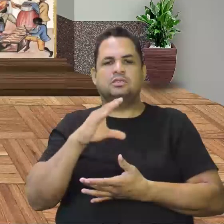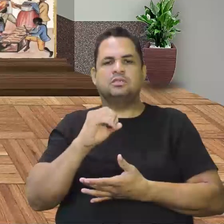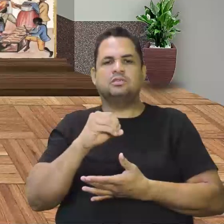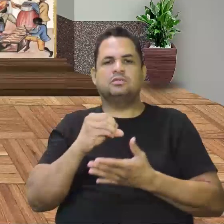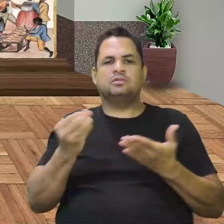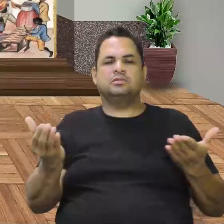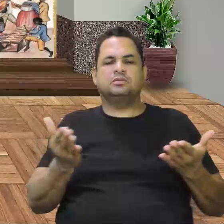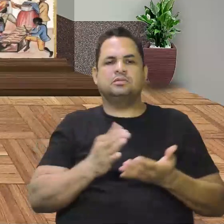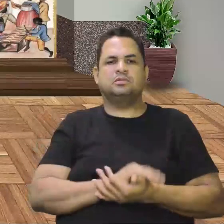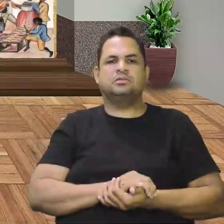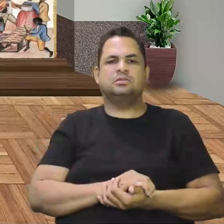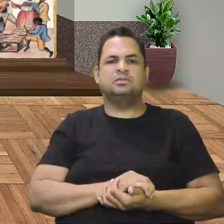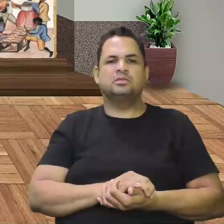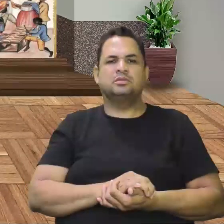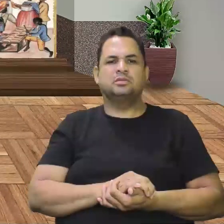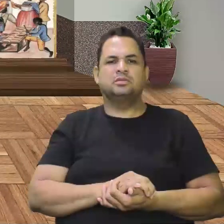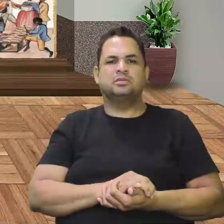chamar.